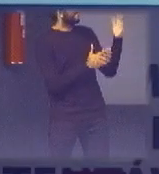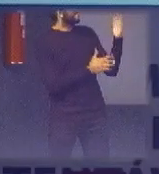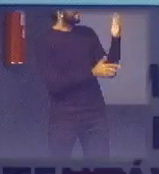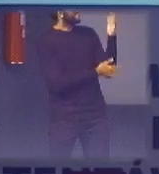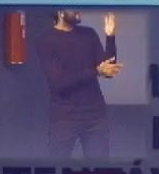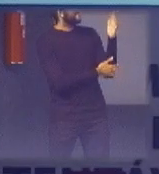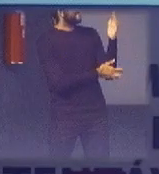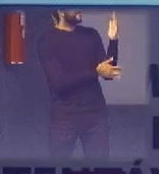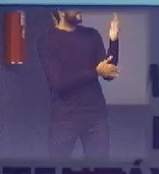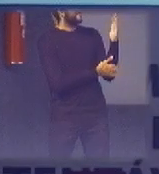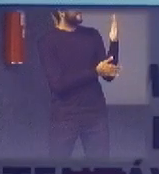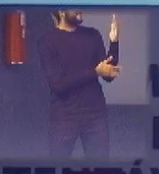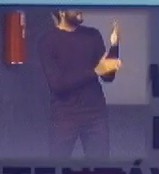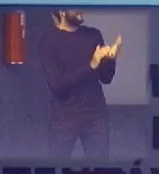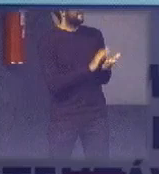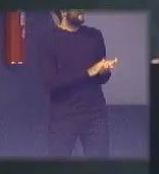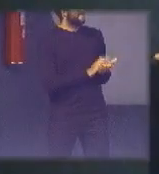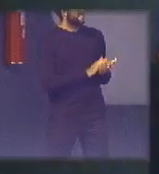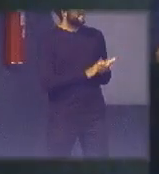galera um beijo fui